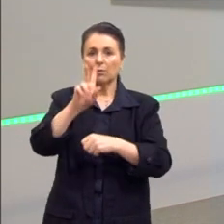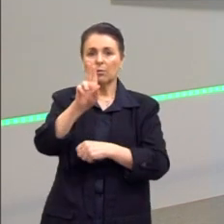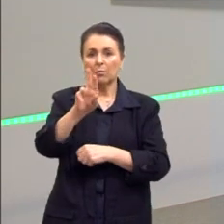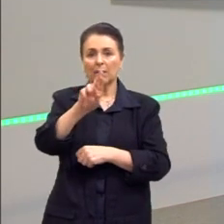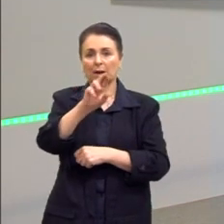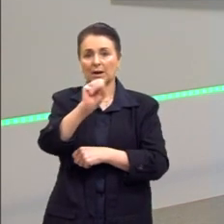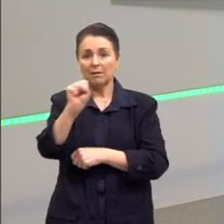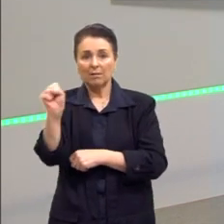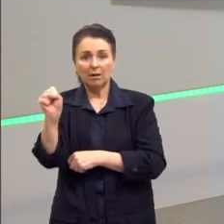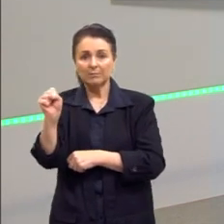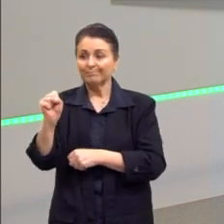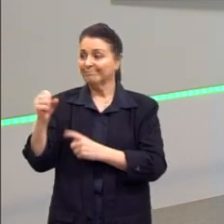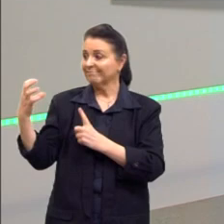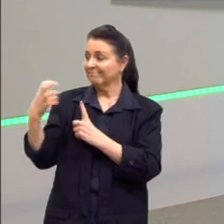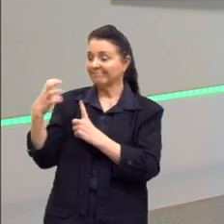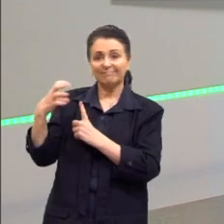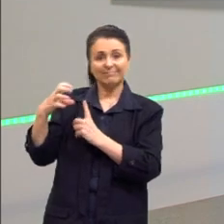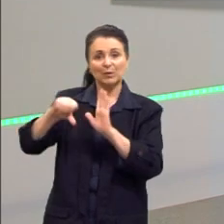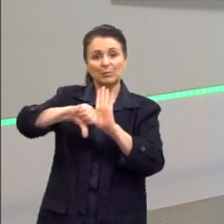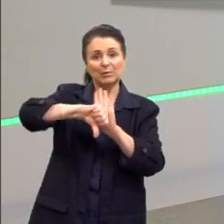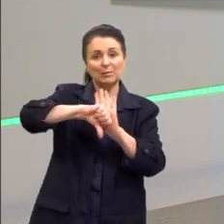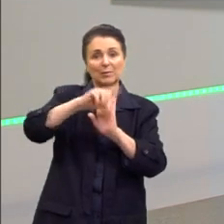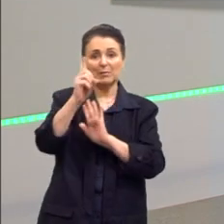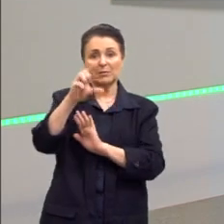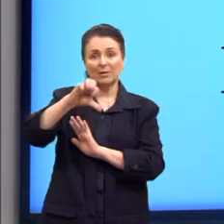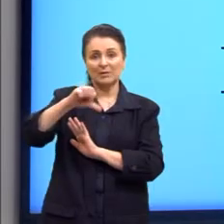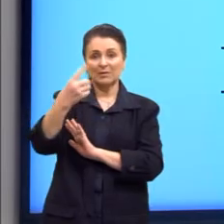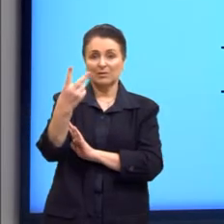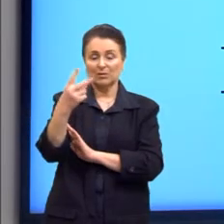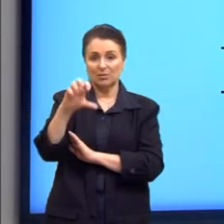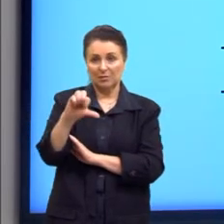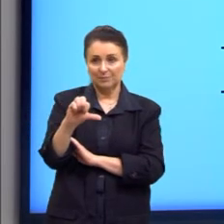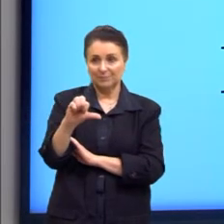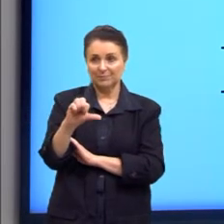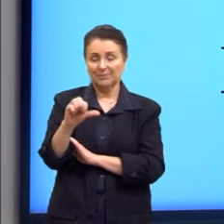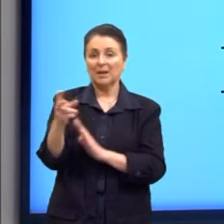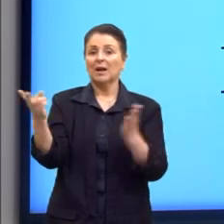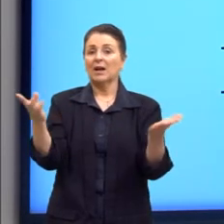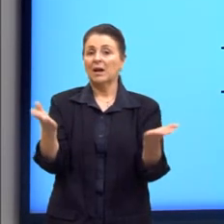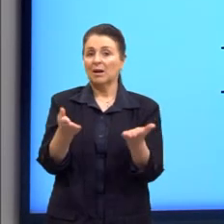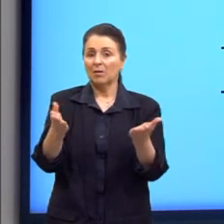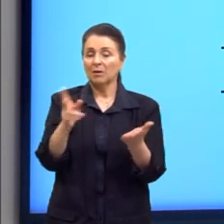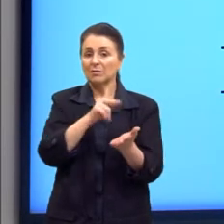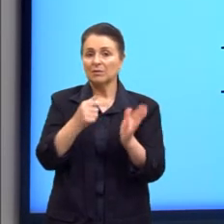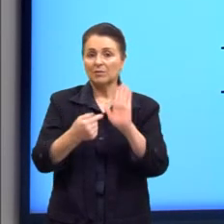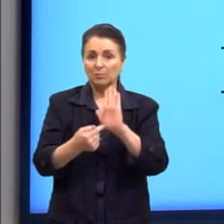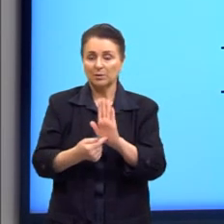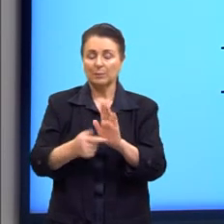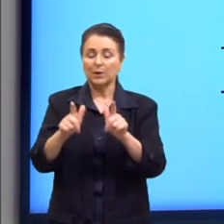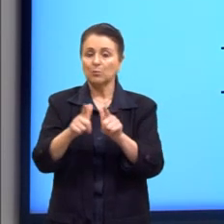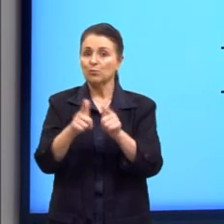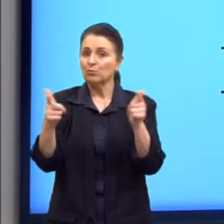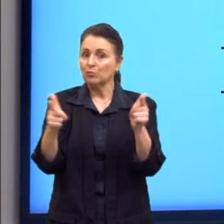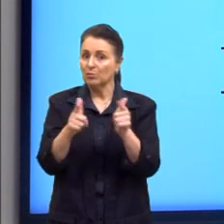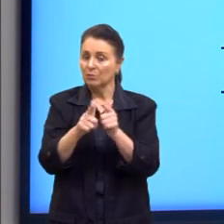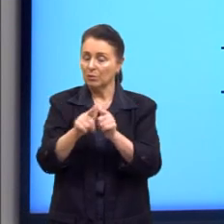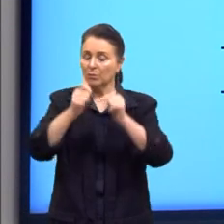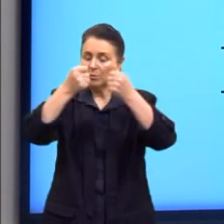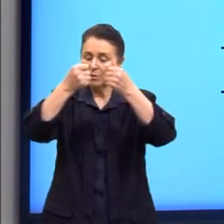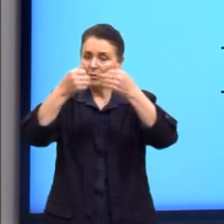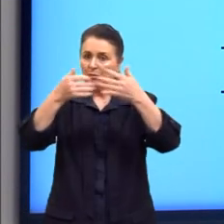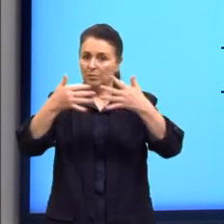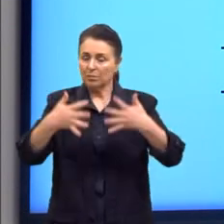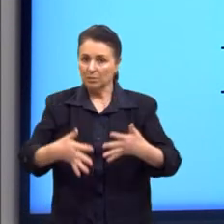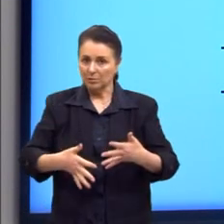que não foi afetado por essa crise. E aqui no nosso slide, temos uma imagem de um jornal falando que